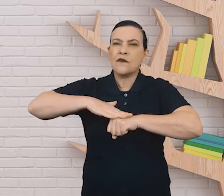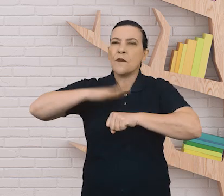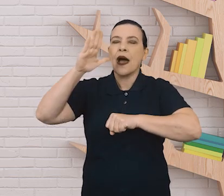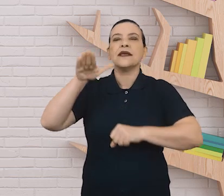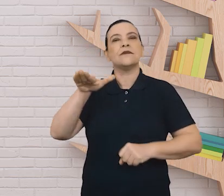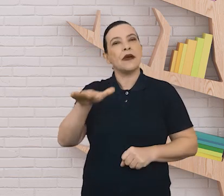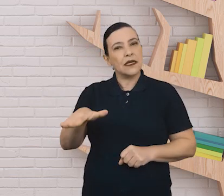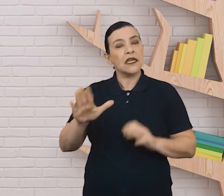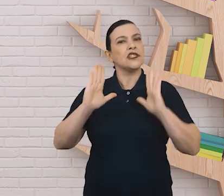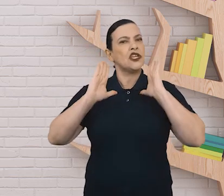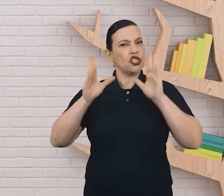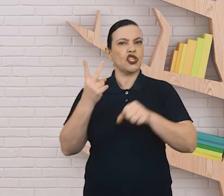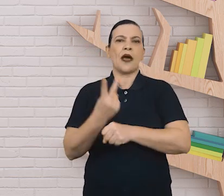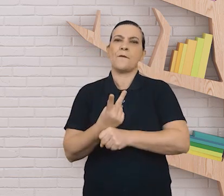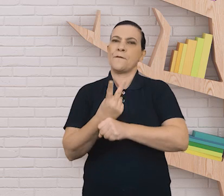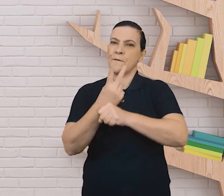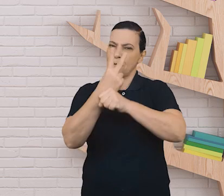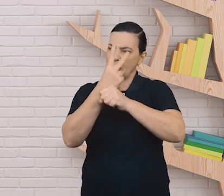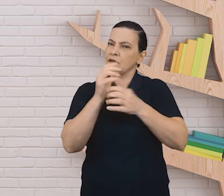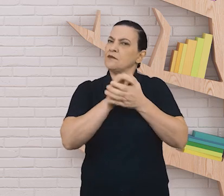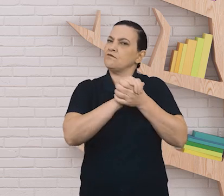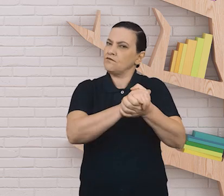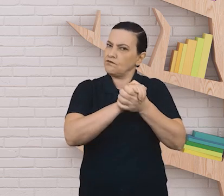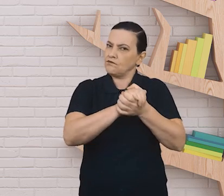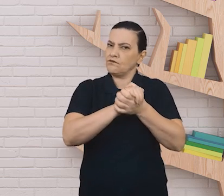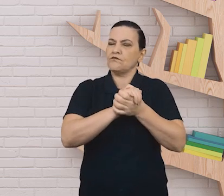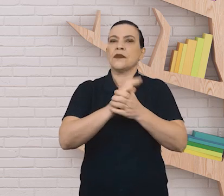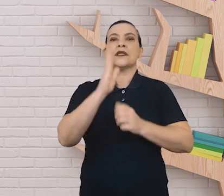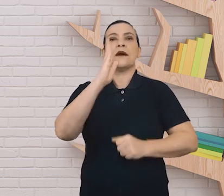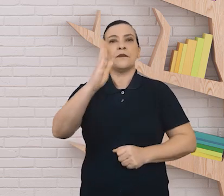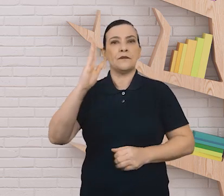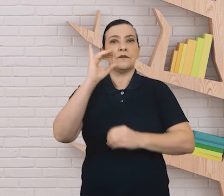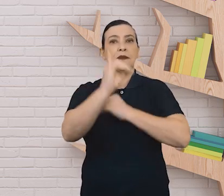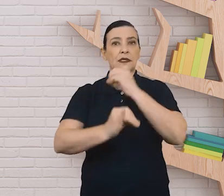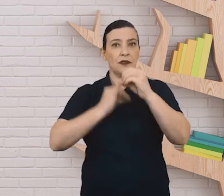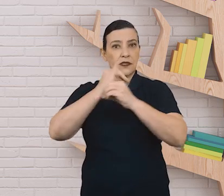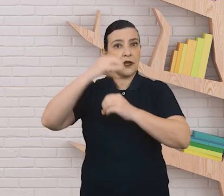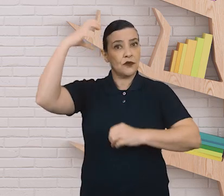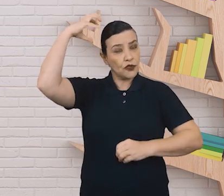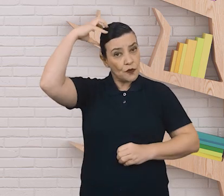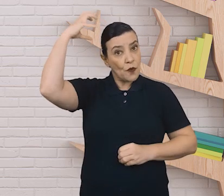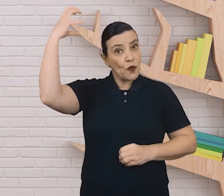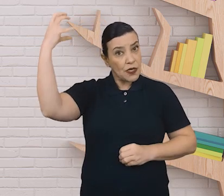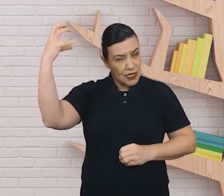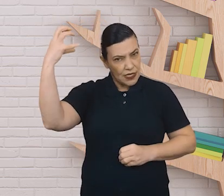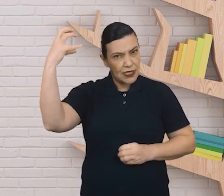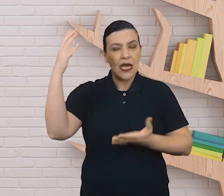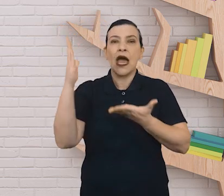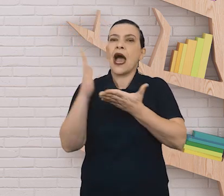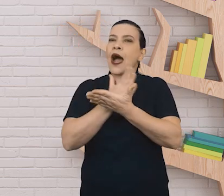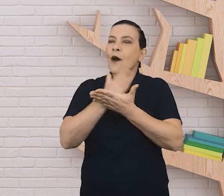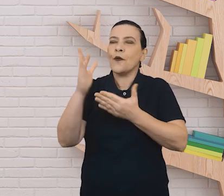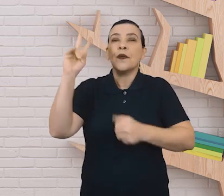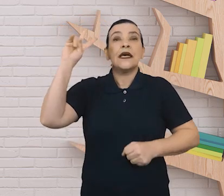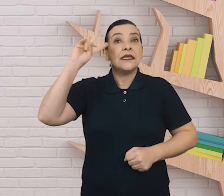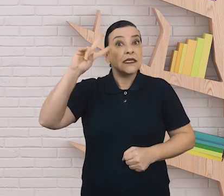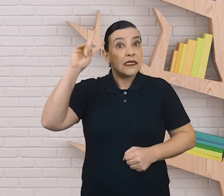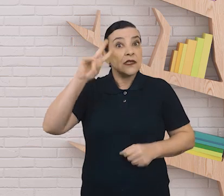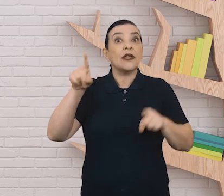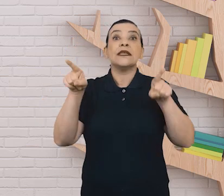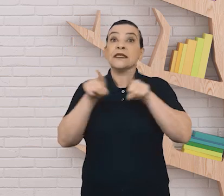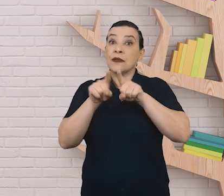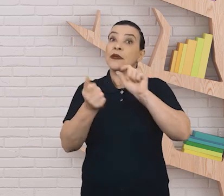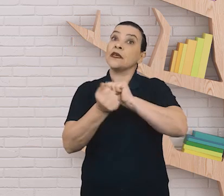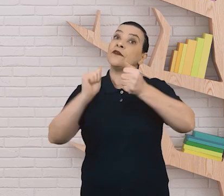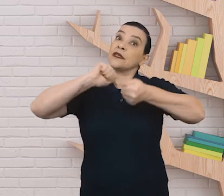com os quais recebeu prêmios e recomendações da Biblioteca Internacional de Munique. Algumas de suas histórias foram ainda